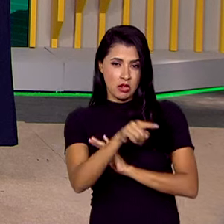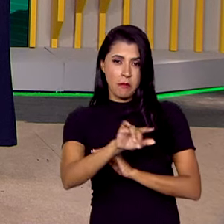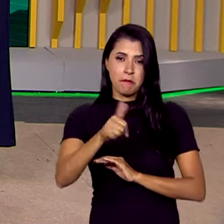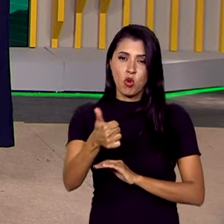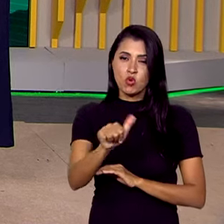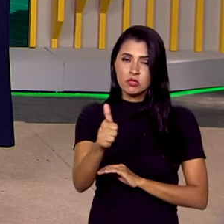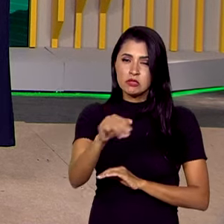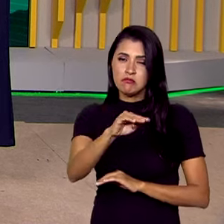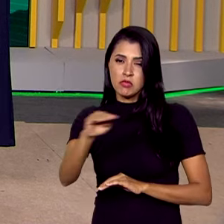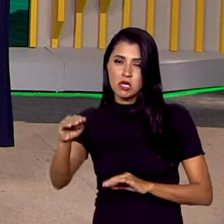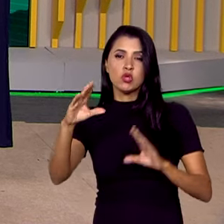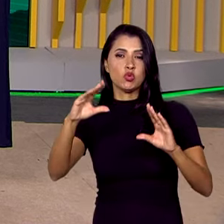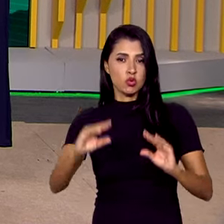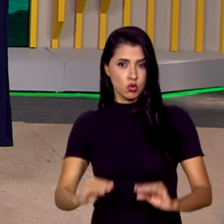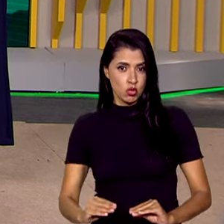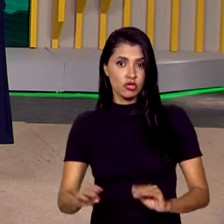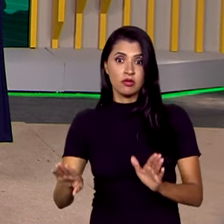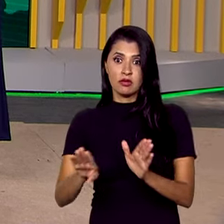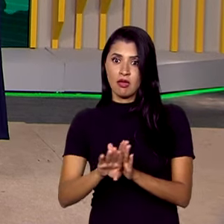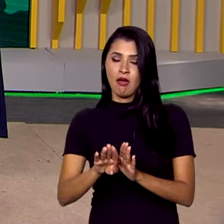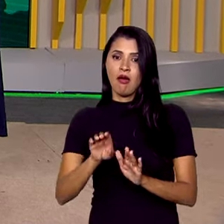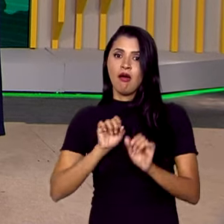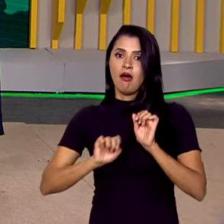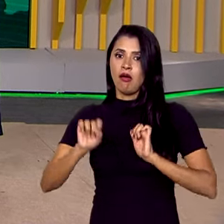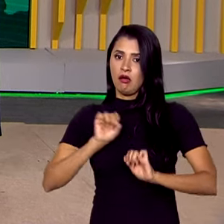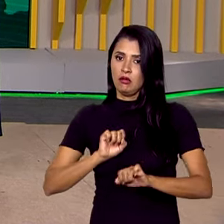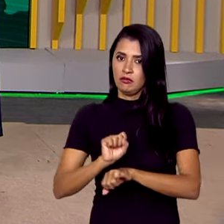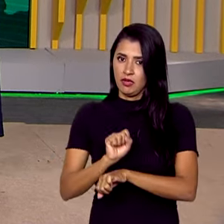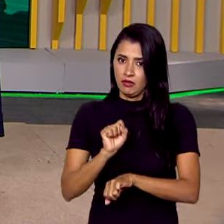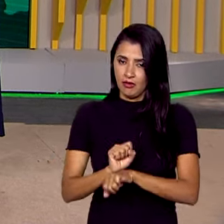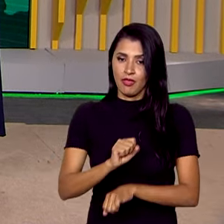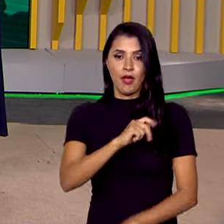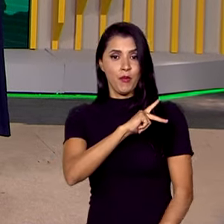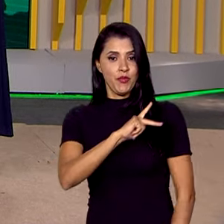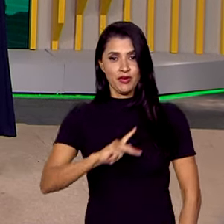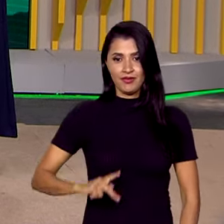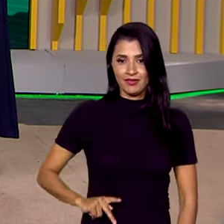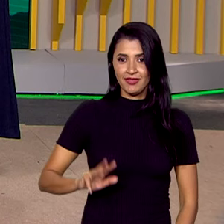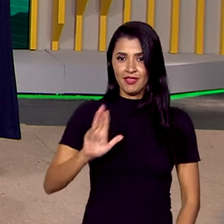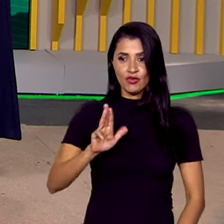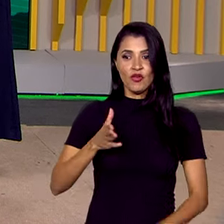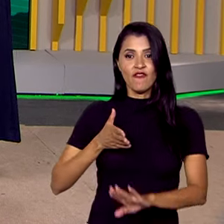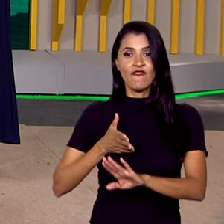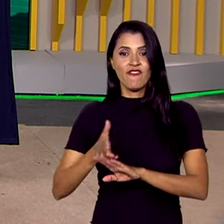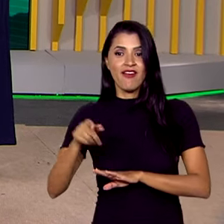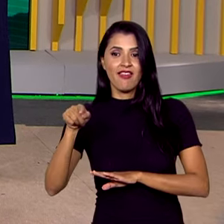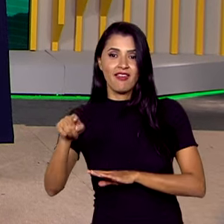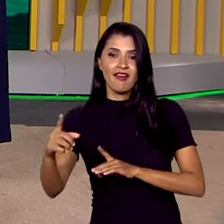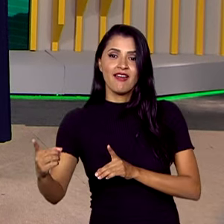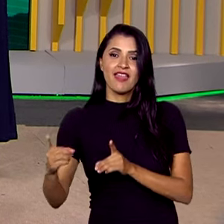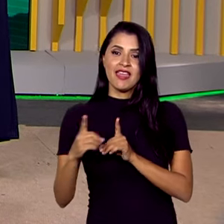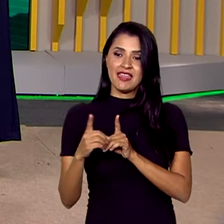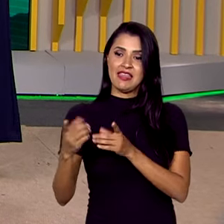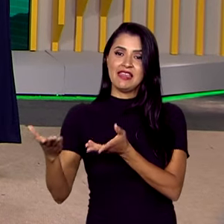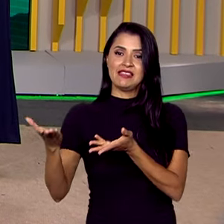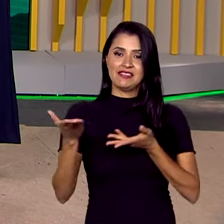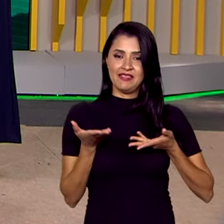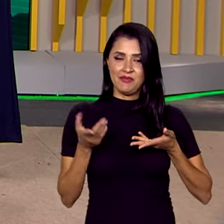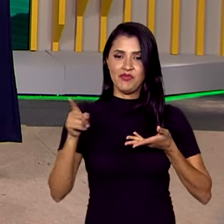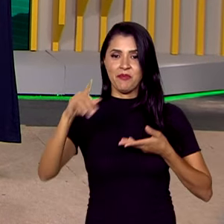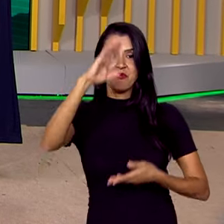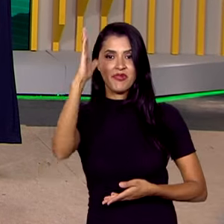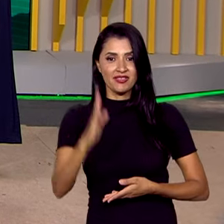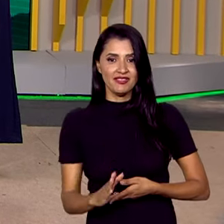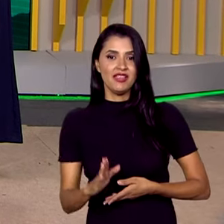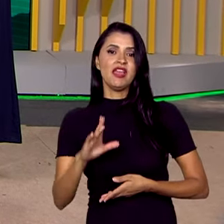11h30 da noite. Uma chegada muito esperada, né, Roberto? O presidente Lula vai até lá receber os brasileiros e os parentes palestinos.